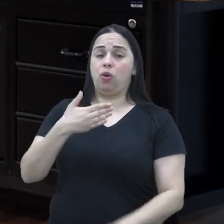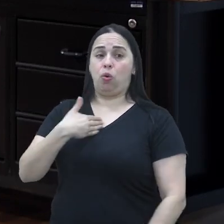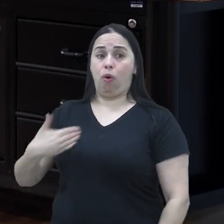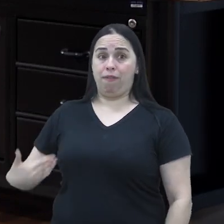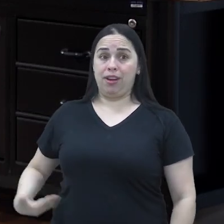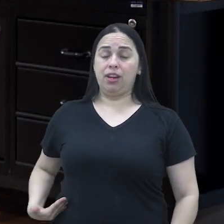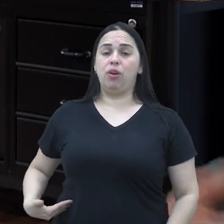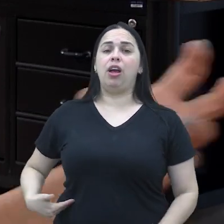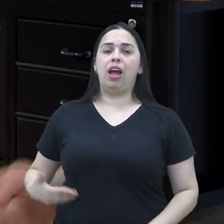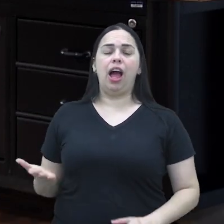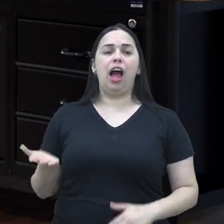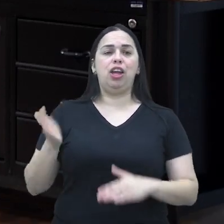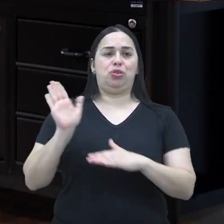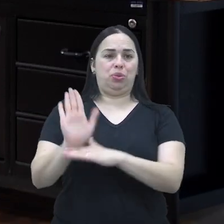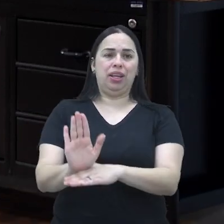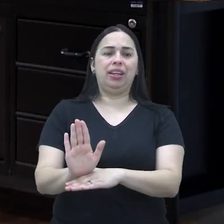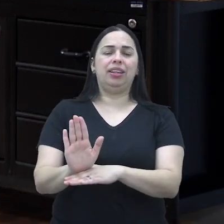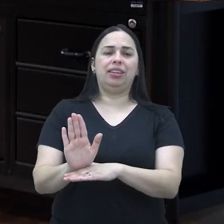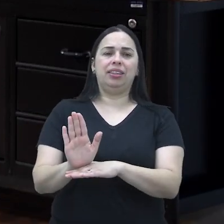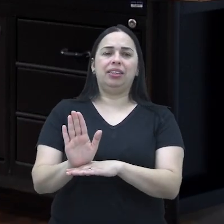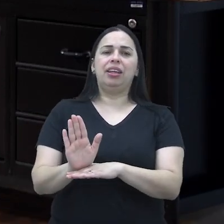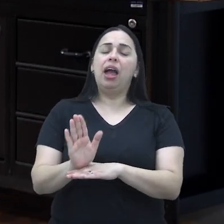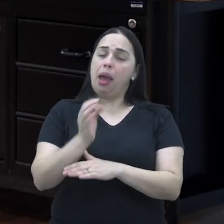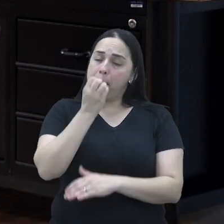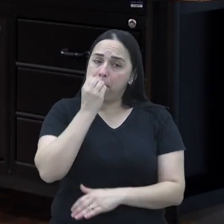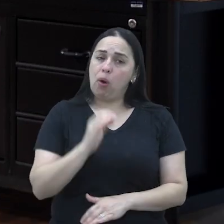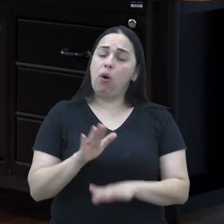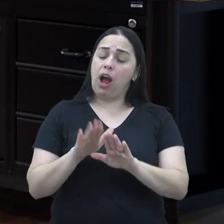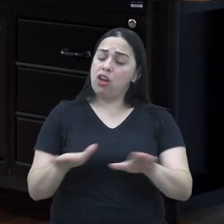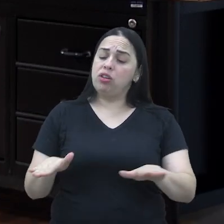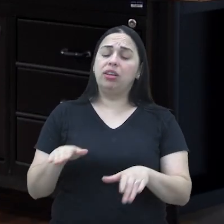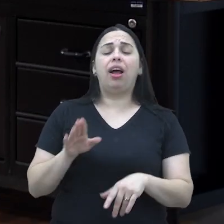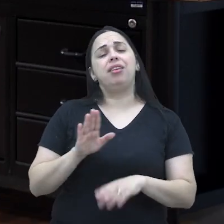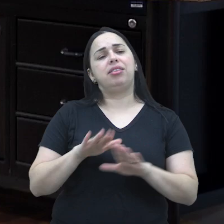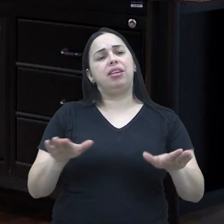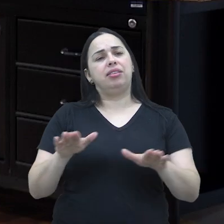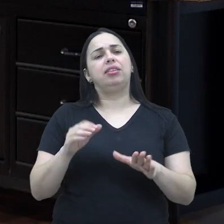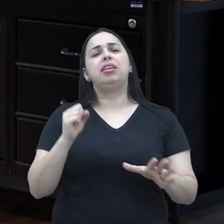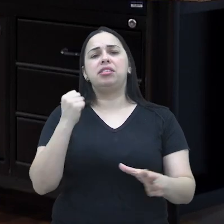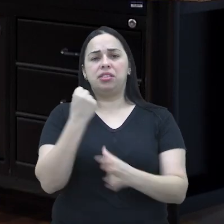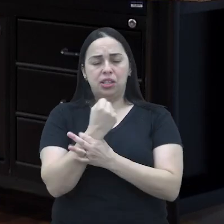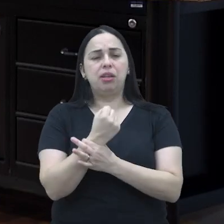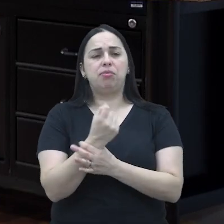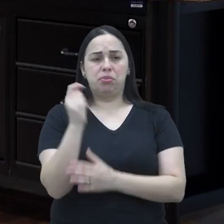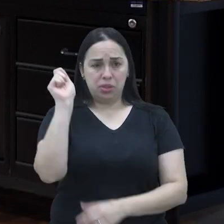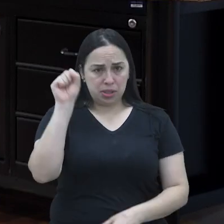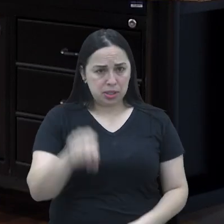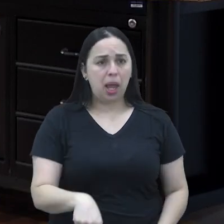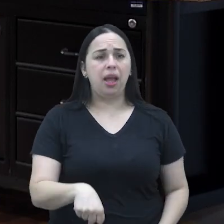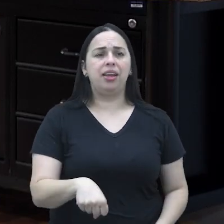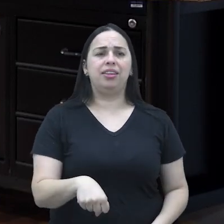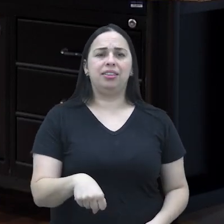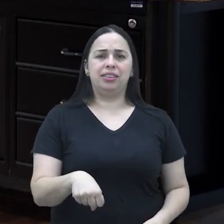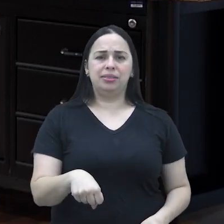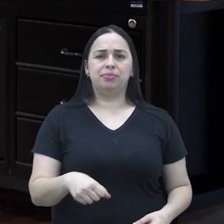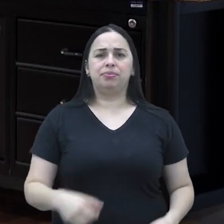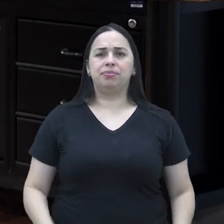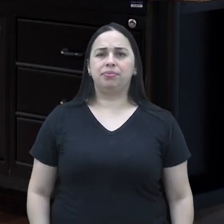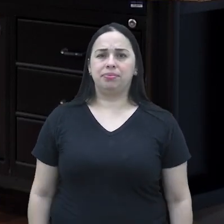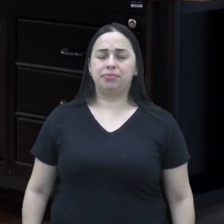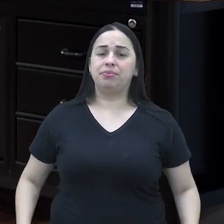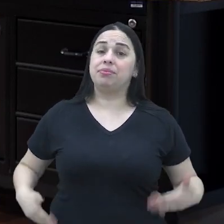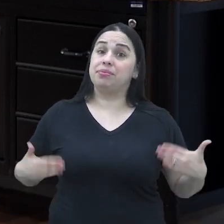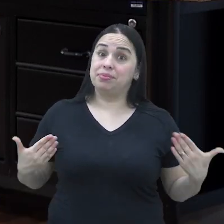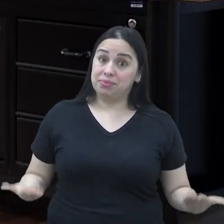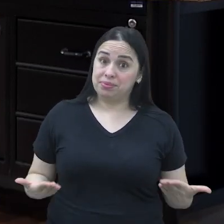também, né, quando o poder público assume esse lugar também junto à família, ele é benéfico para a criança, né, e ele vai garantir,